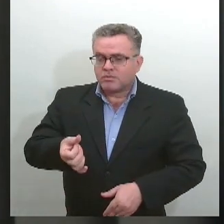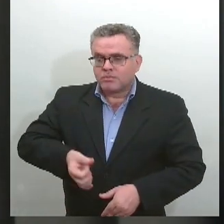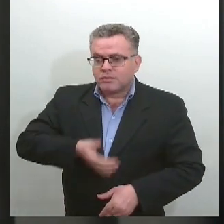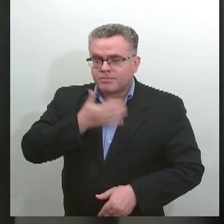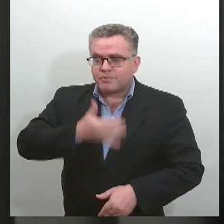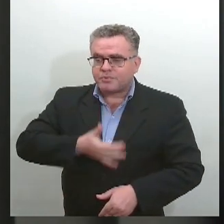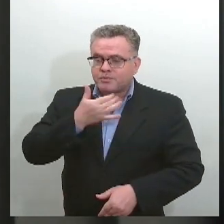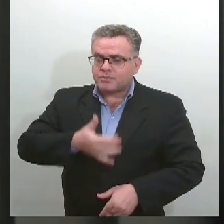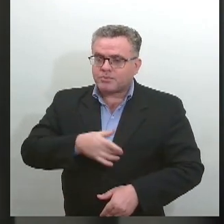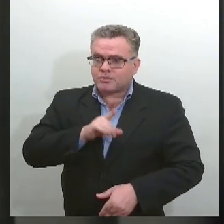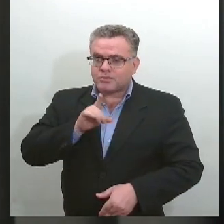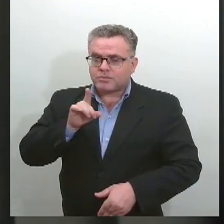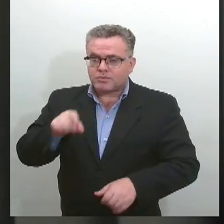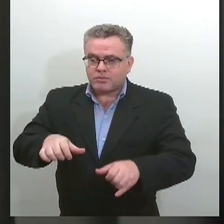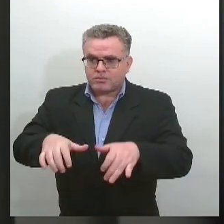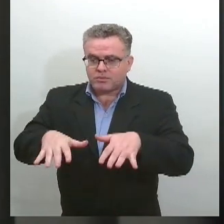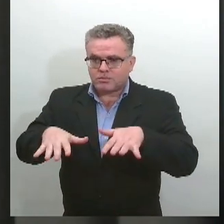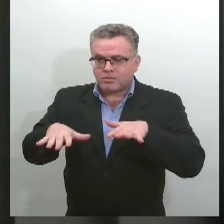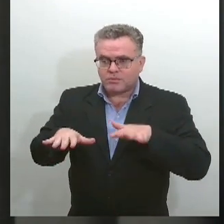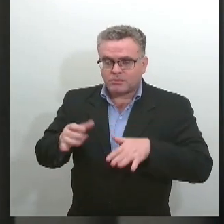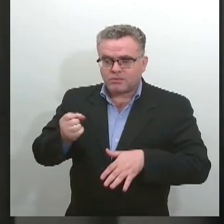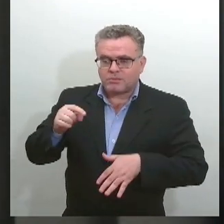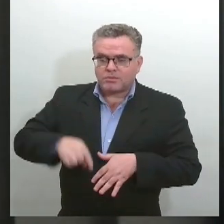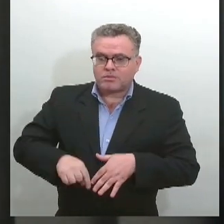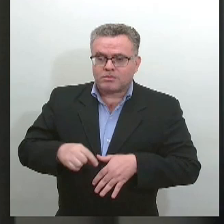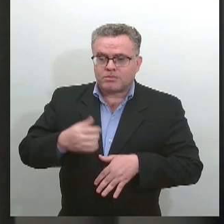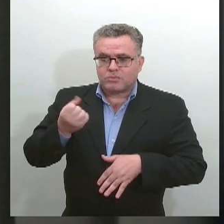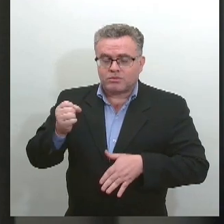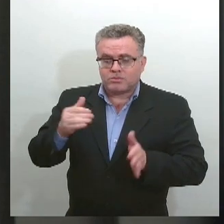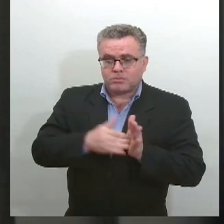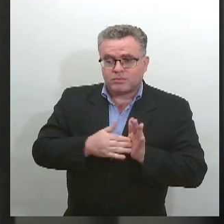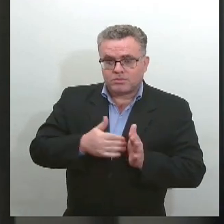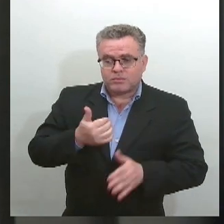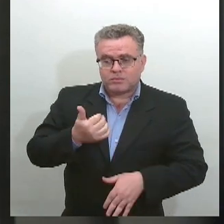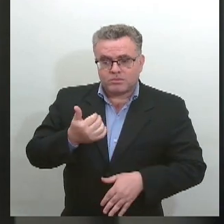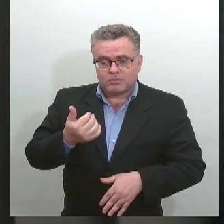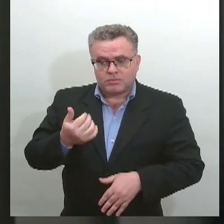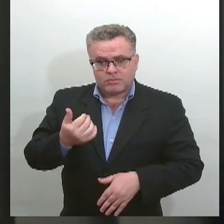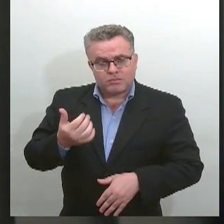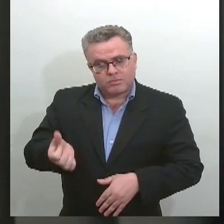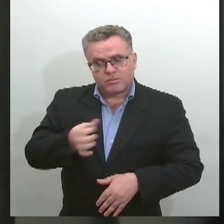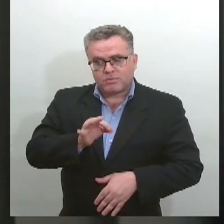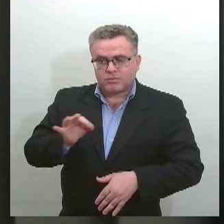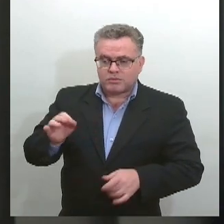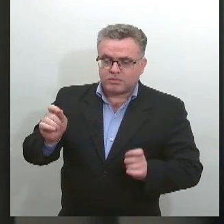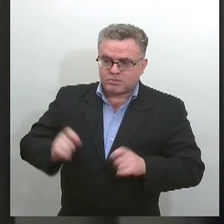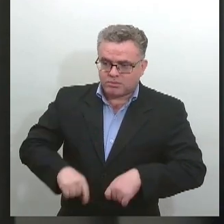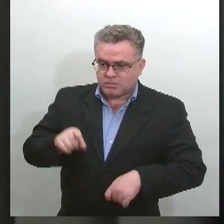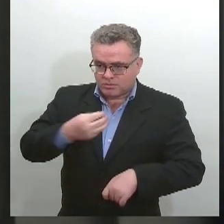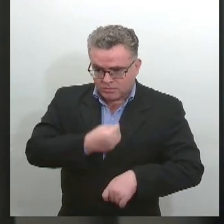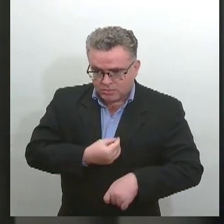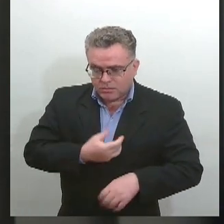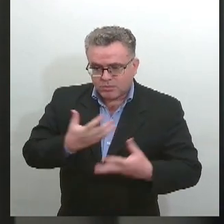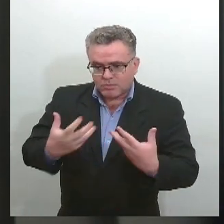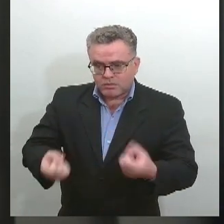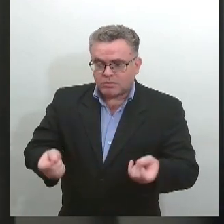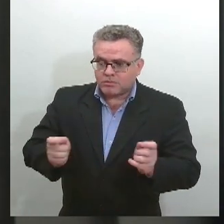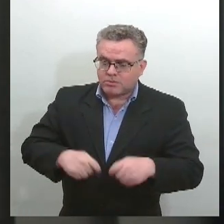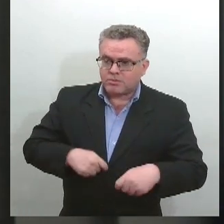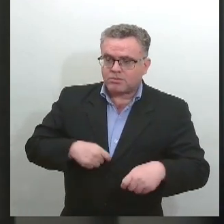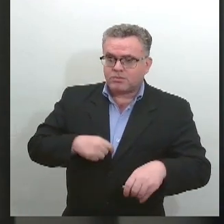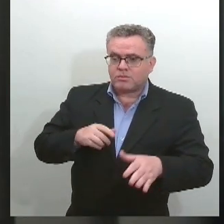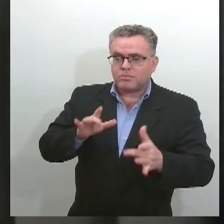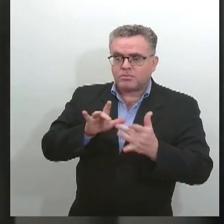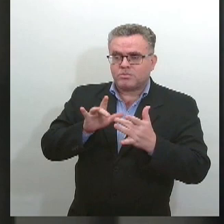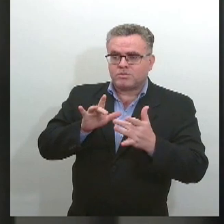Sergipe, das 8 às 16 horas. As pessoas interessadas em participar podem entrar em contato com a organização por meio do